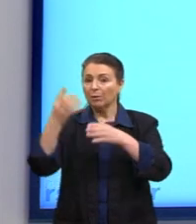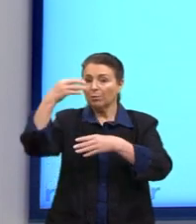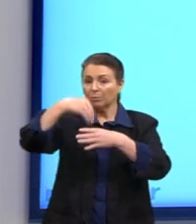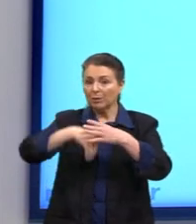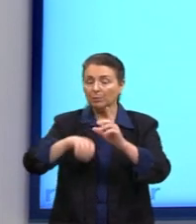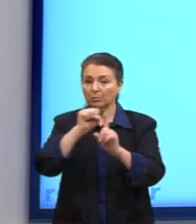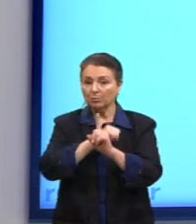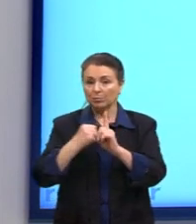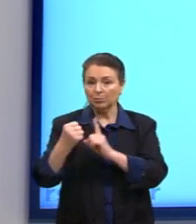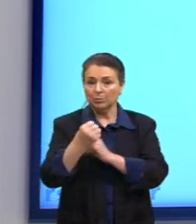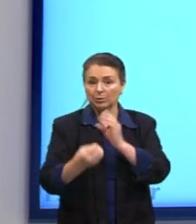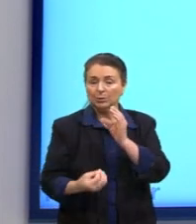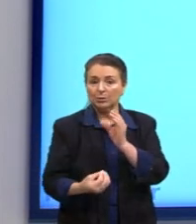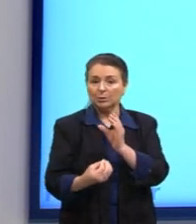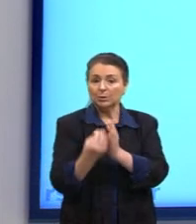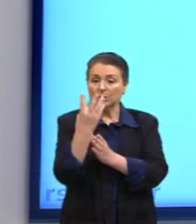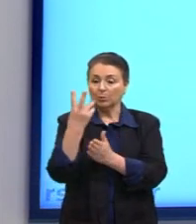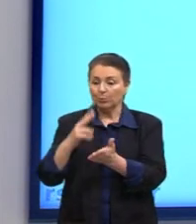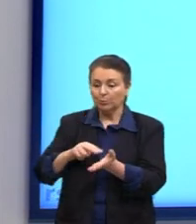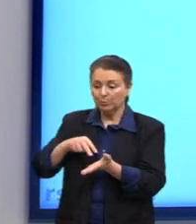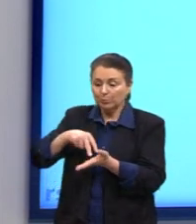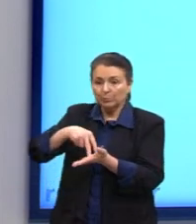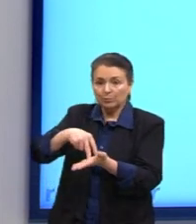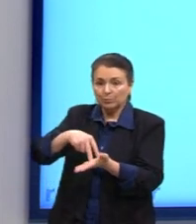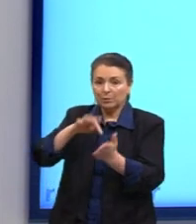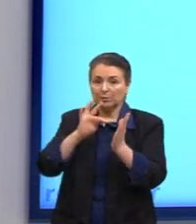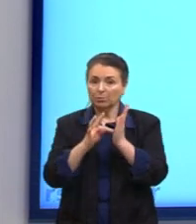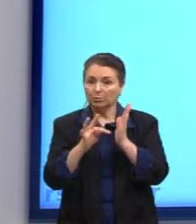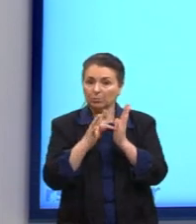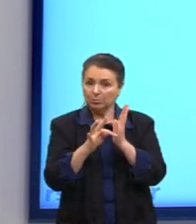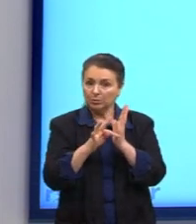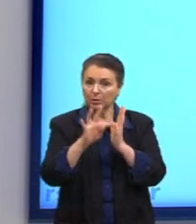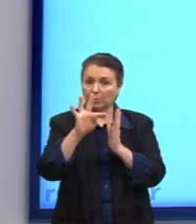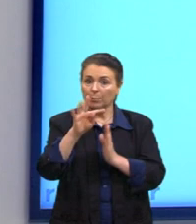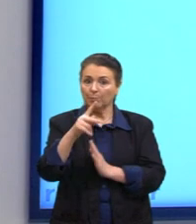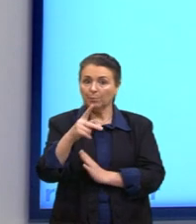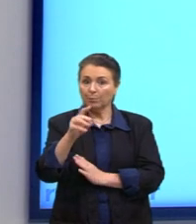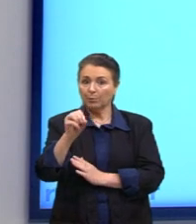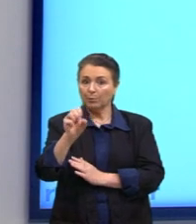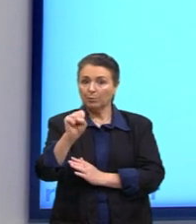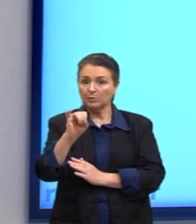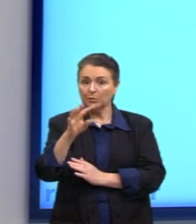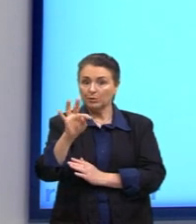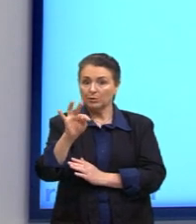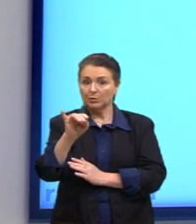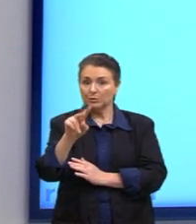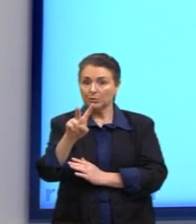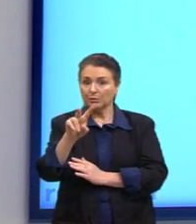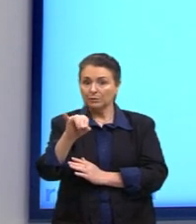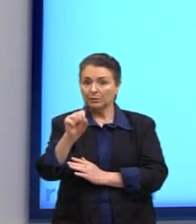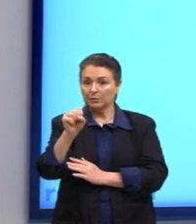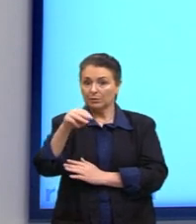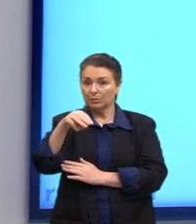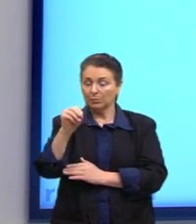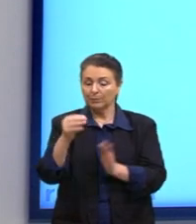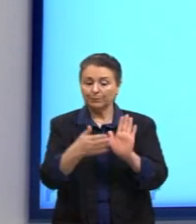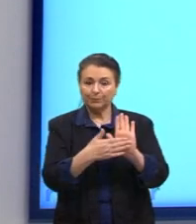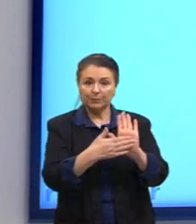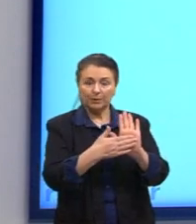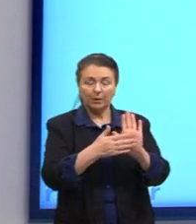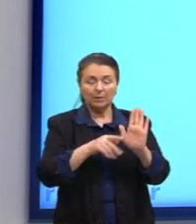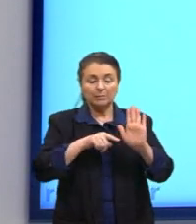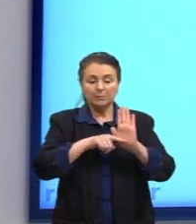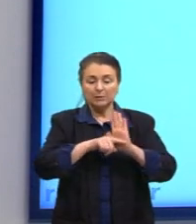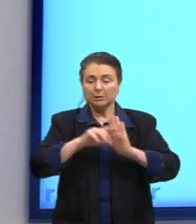o criador, o fundador do positivismo, a teoria positivista. E aí que ele propõe que a pesquisa nas ciências humanas, a